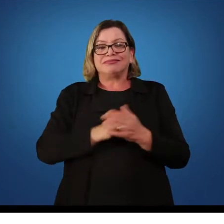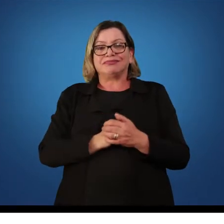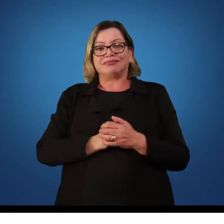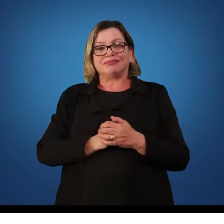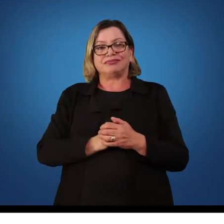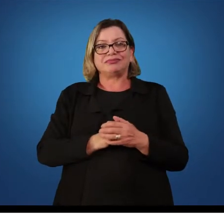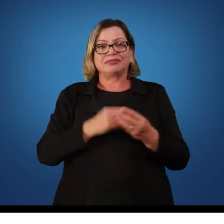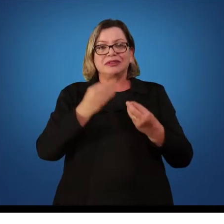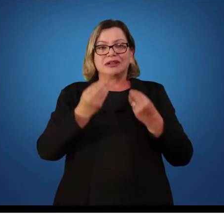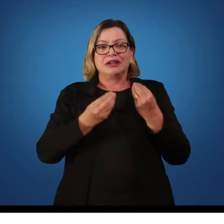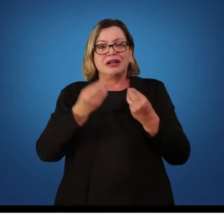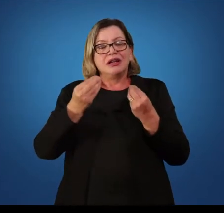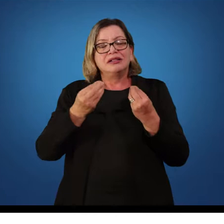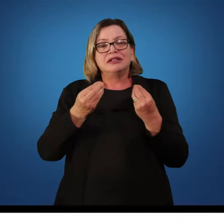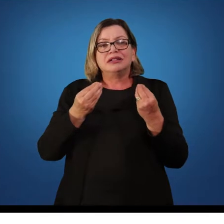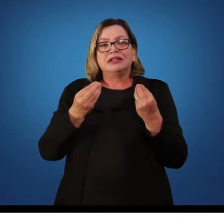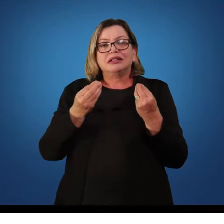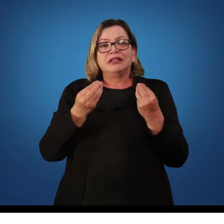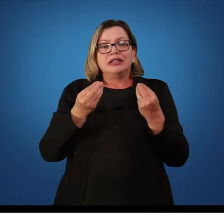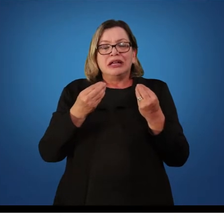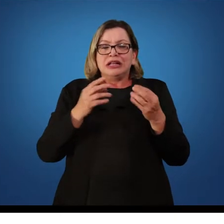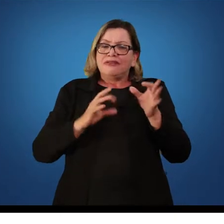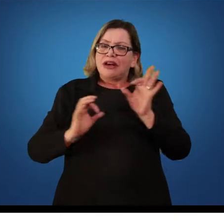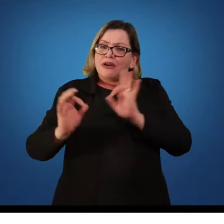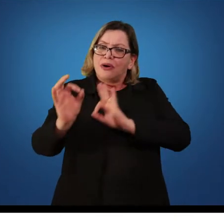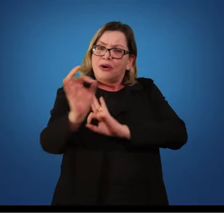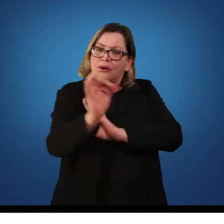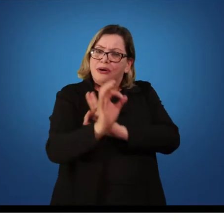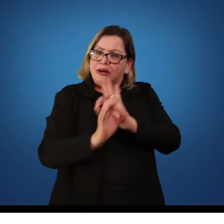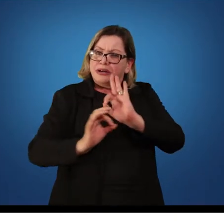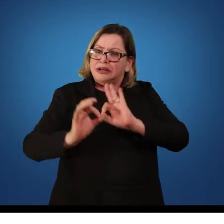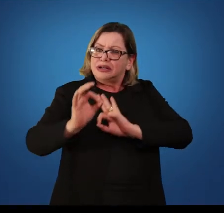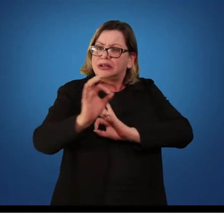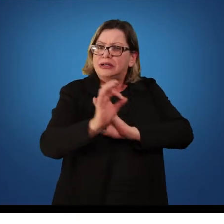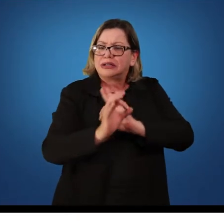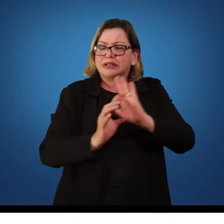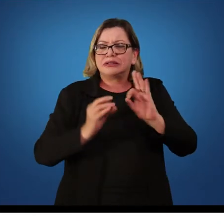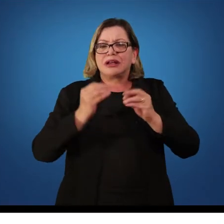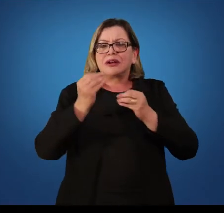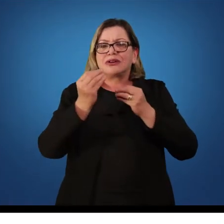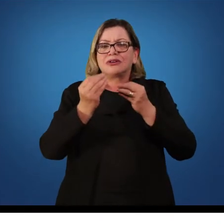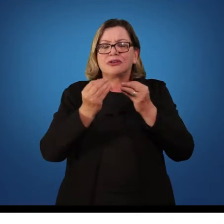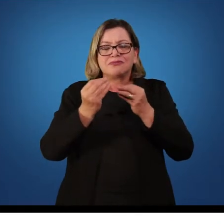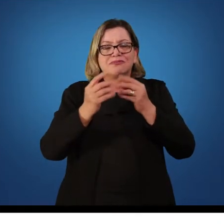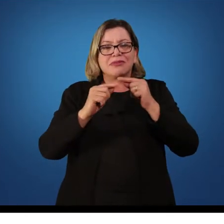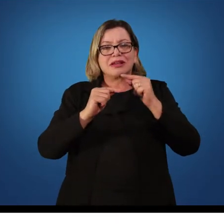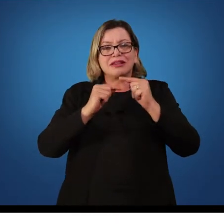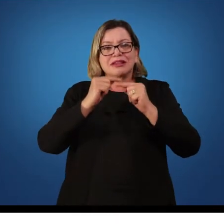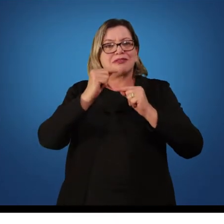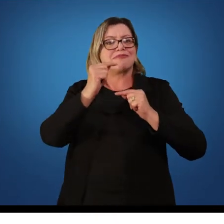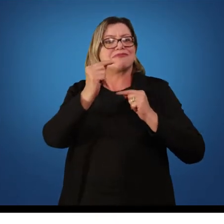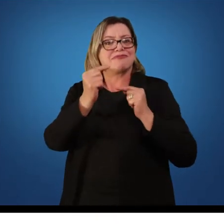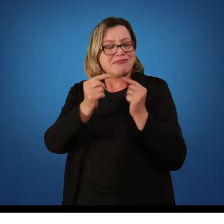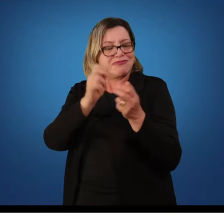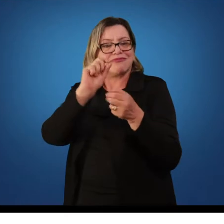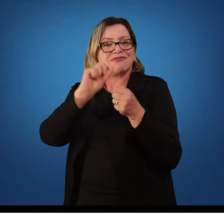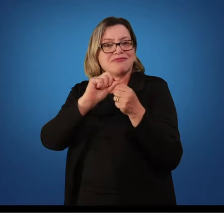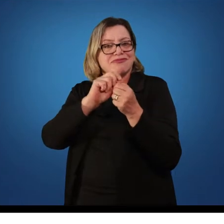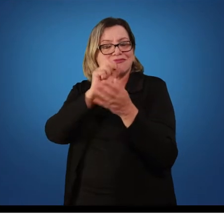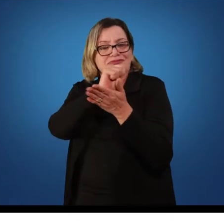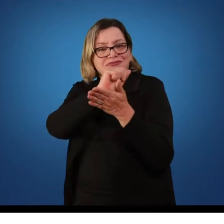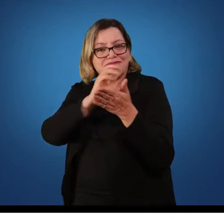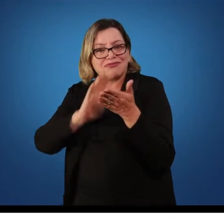Ele vai organizar o sistema para que uma ação seja